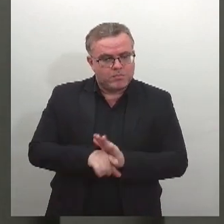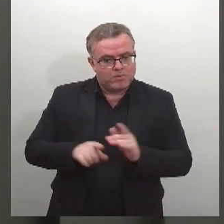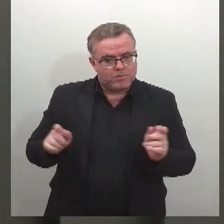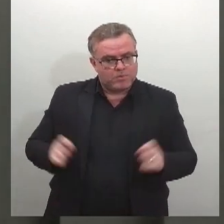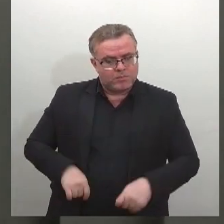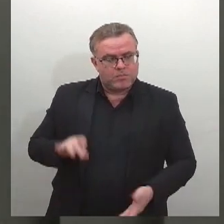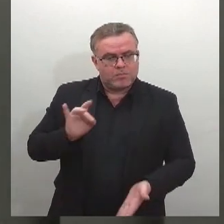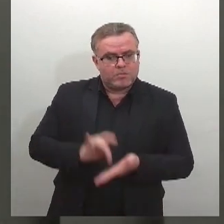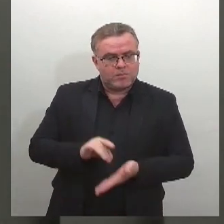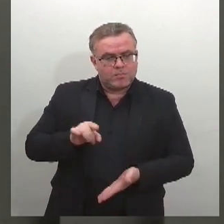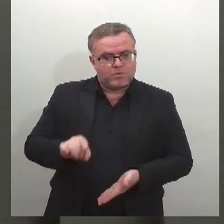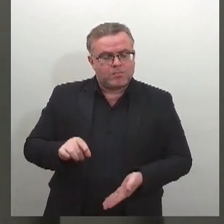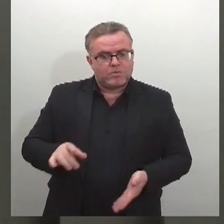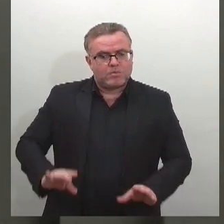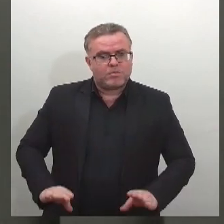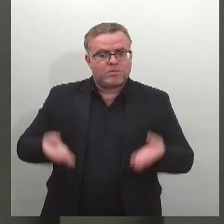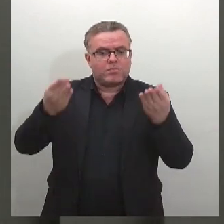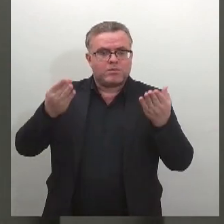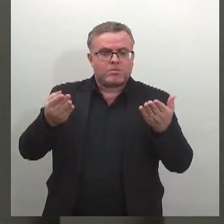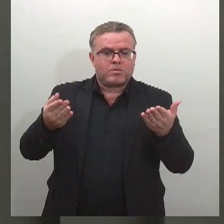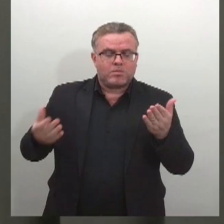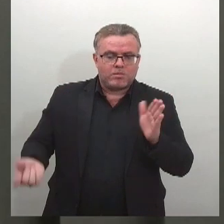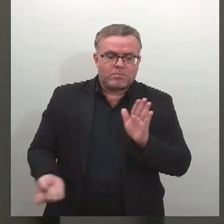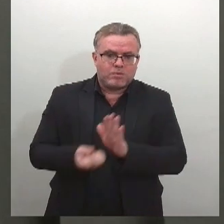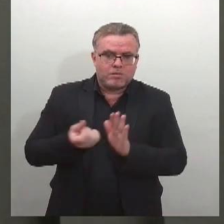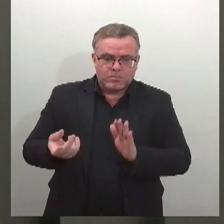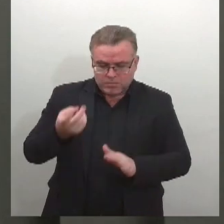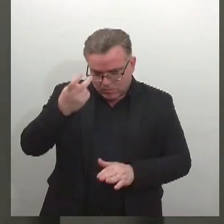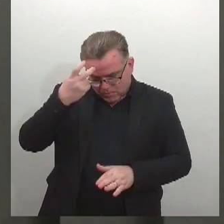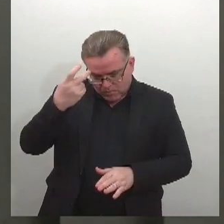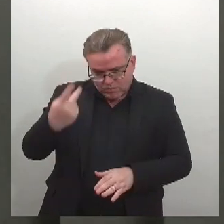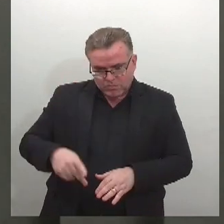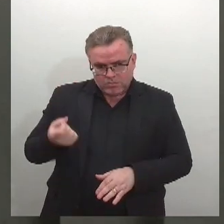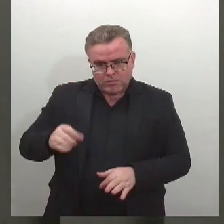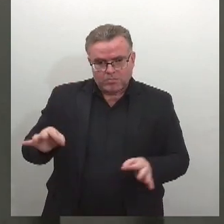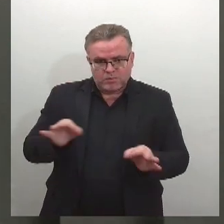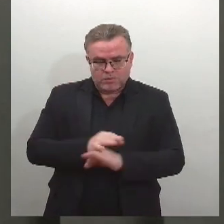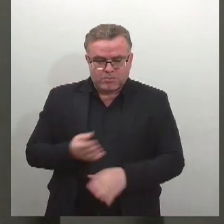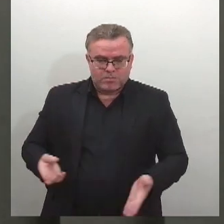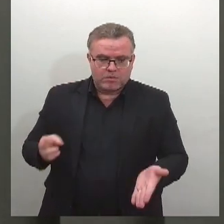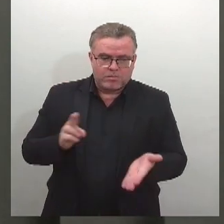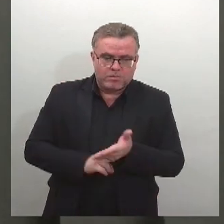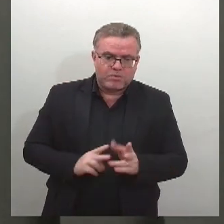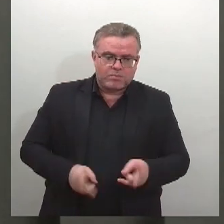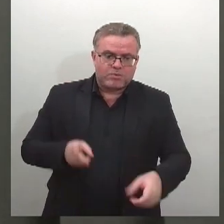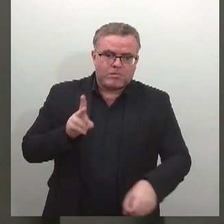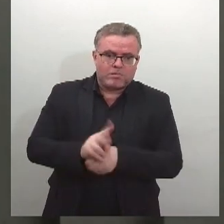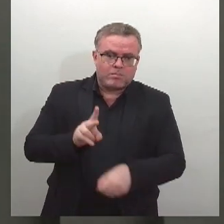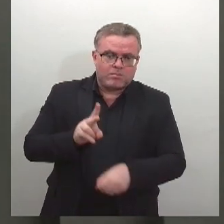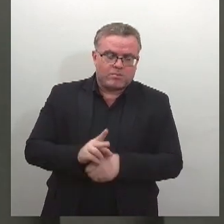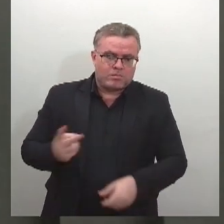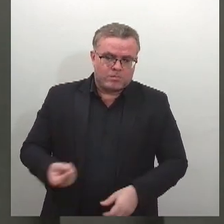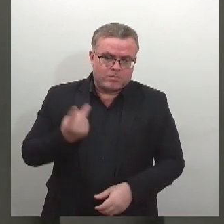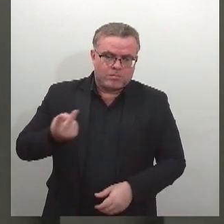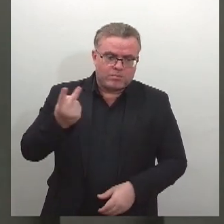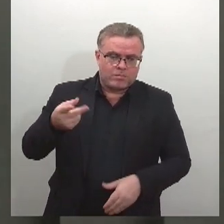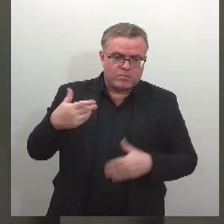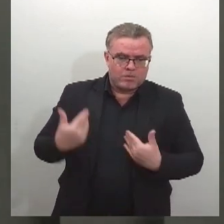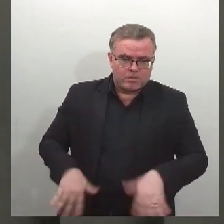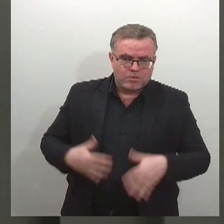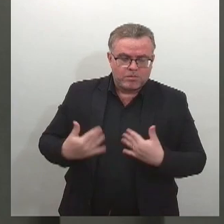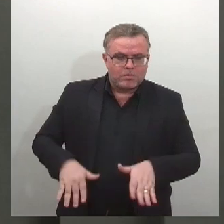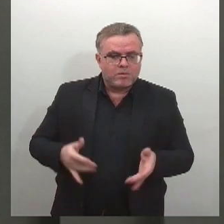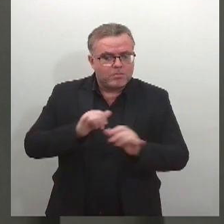festividade como patrimônio cultural do Estado, garantindo a sua preservação e valorização. O Informativo TV